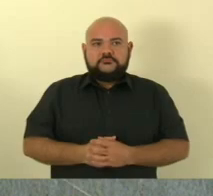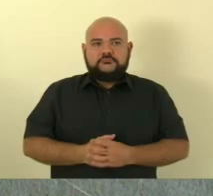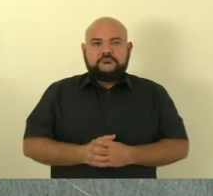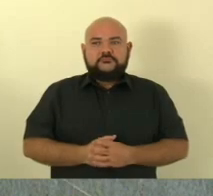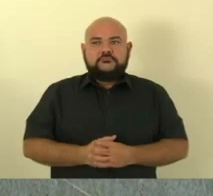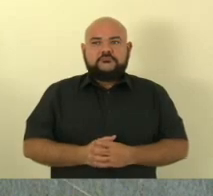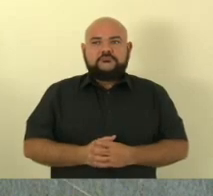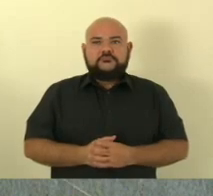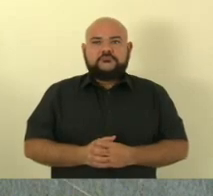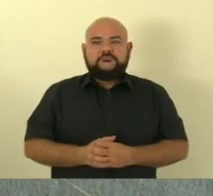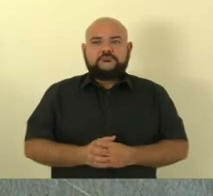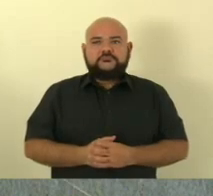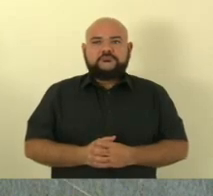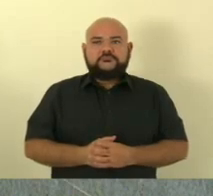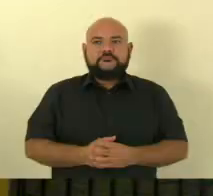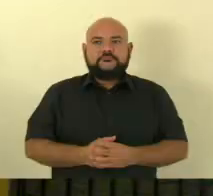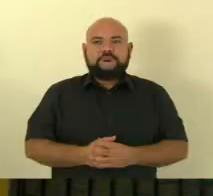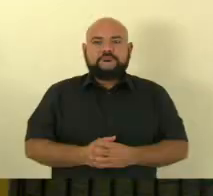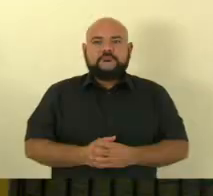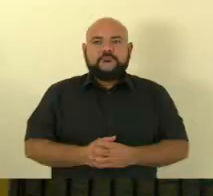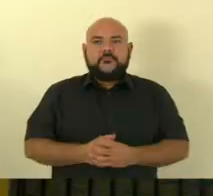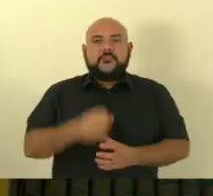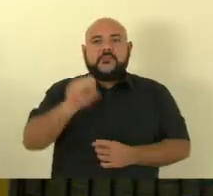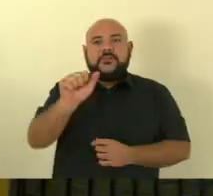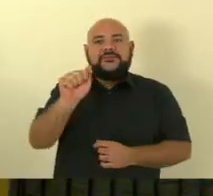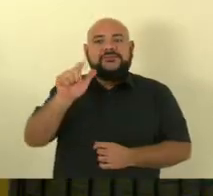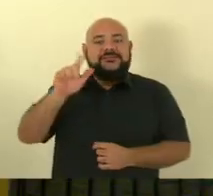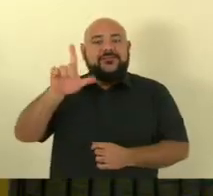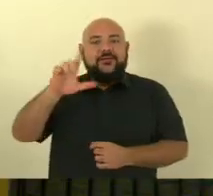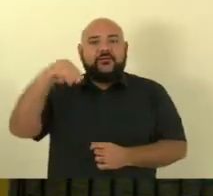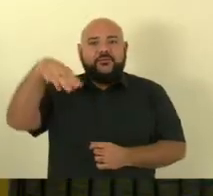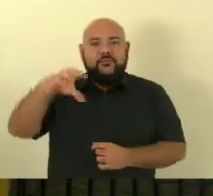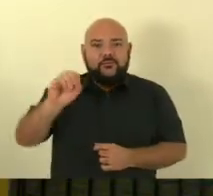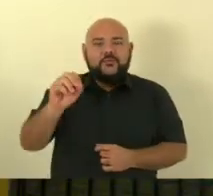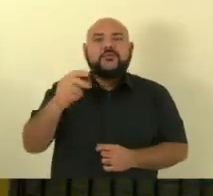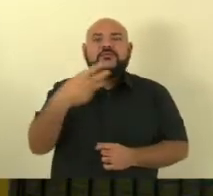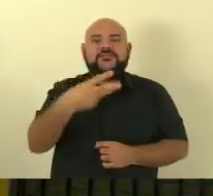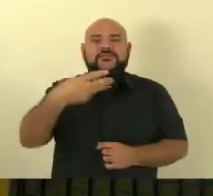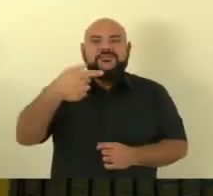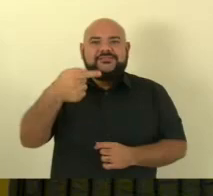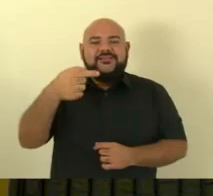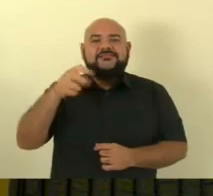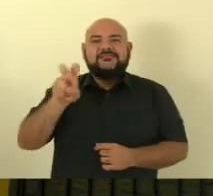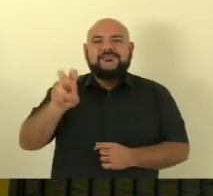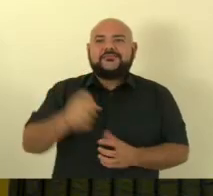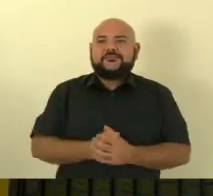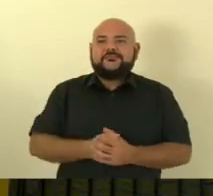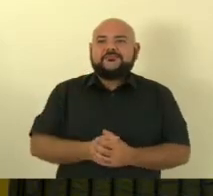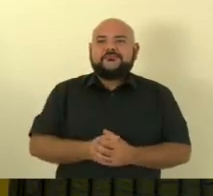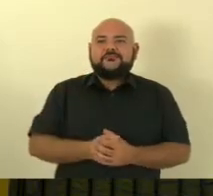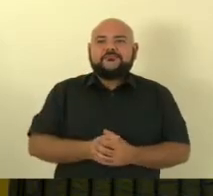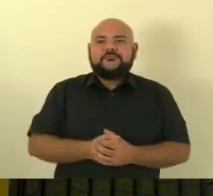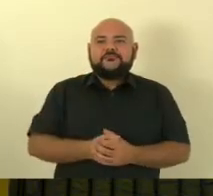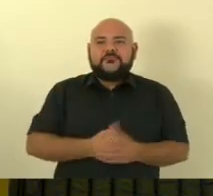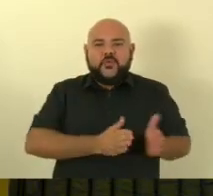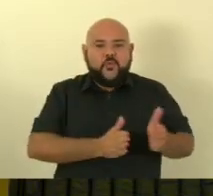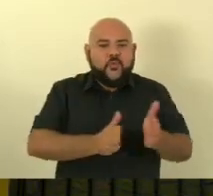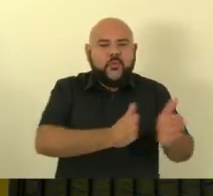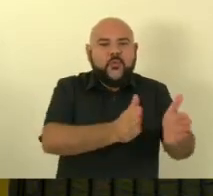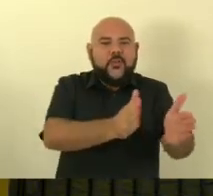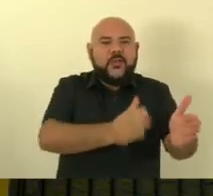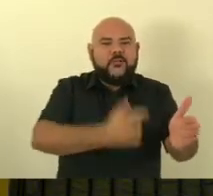Glória a Deus. Salmos 37, 5. Entregue o teu caminho ao Senhor, confia nele e o mais ele fará.